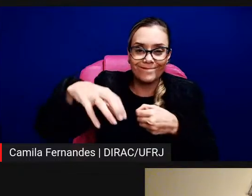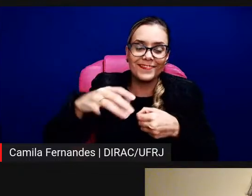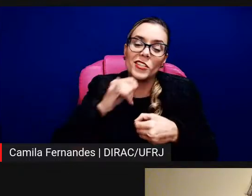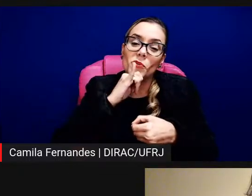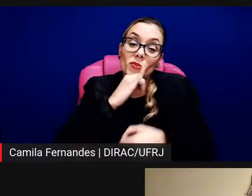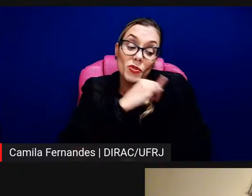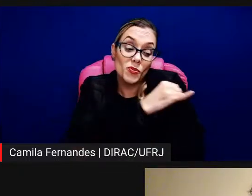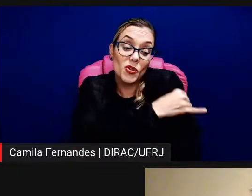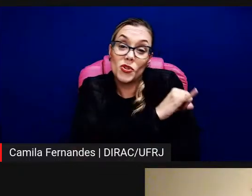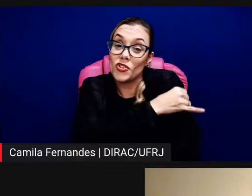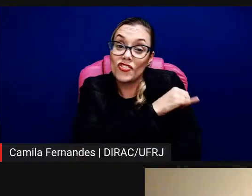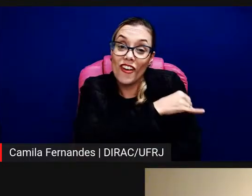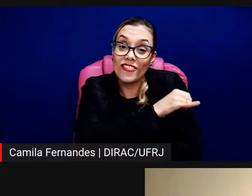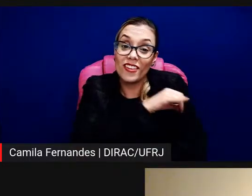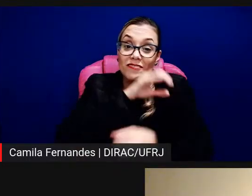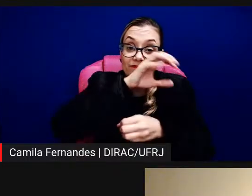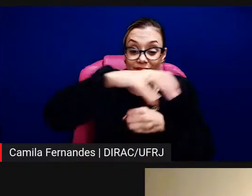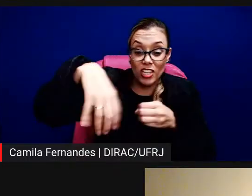conhecia até então,